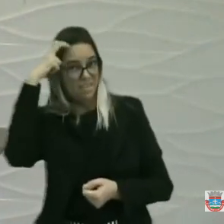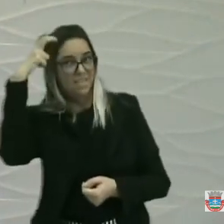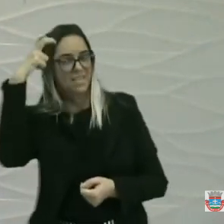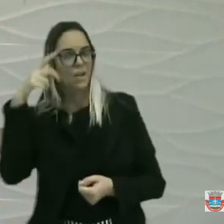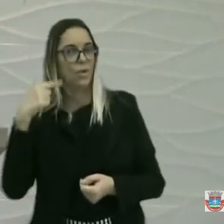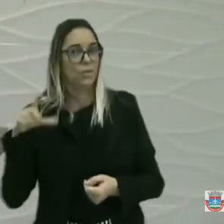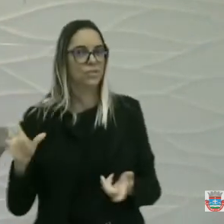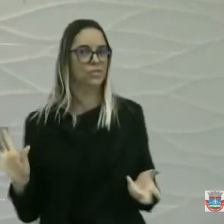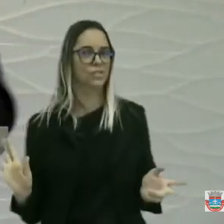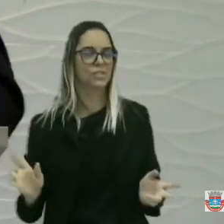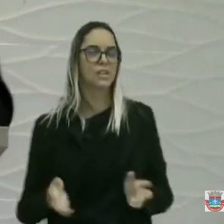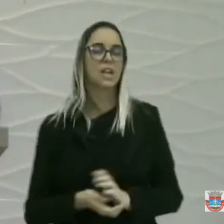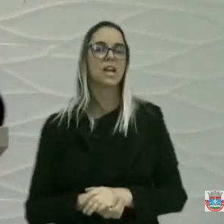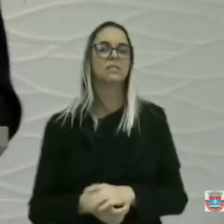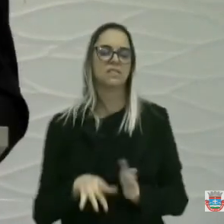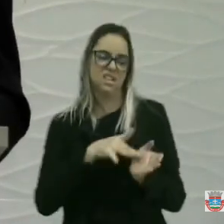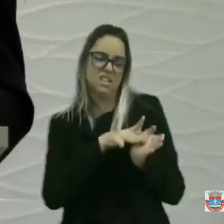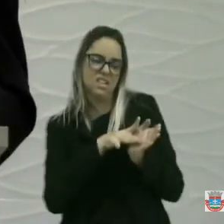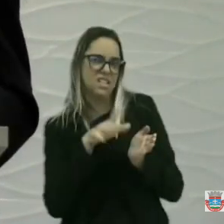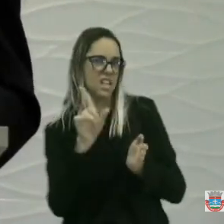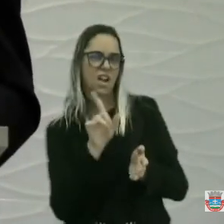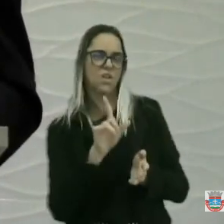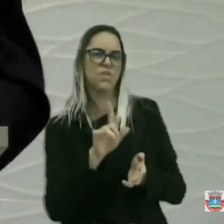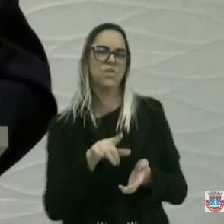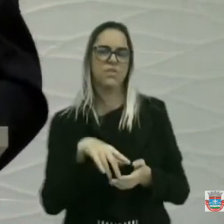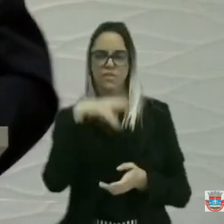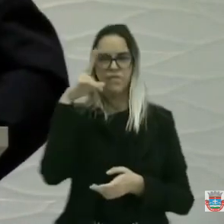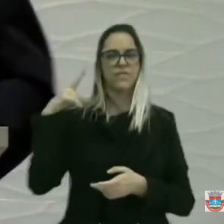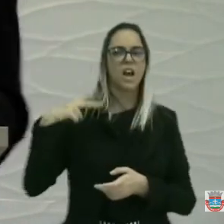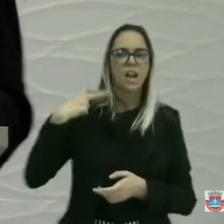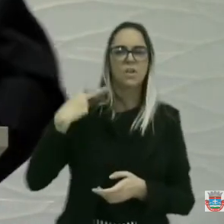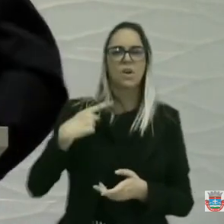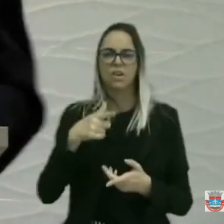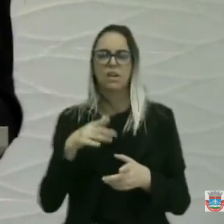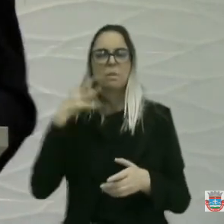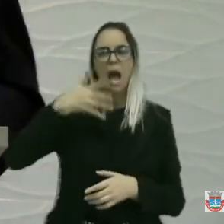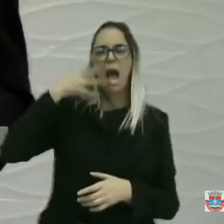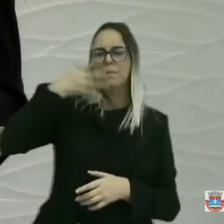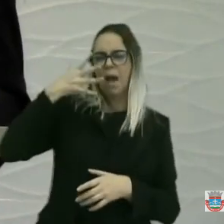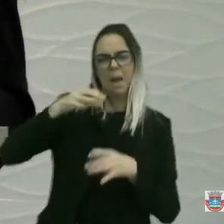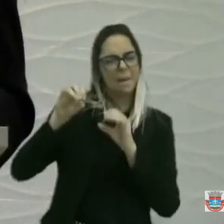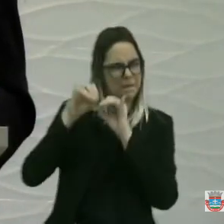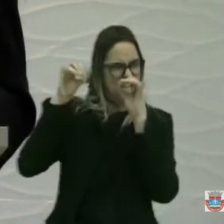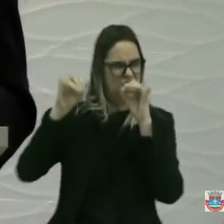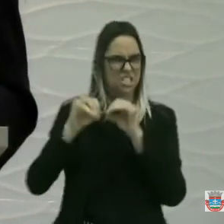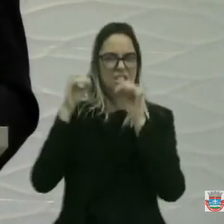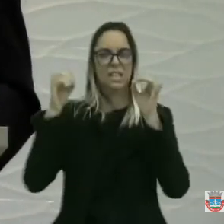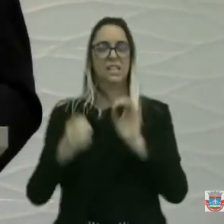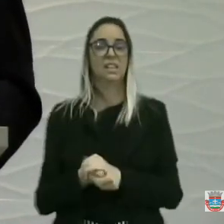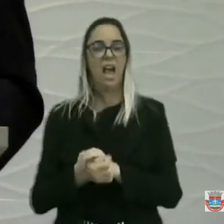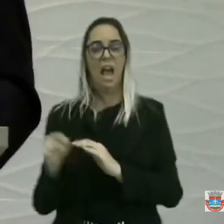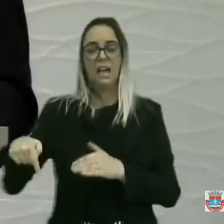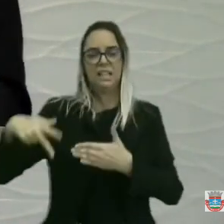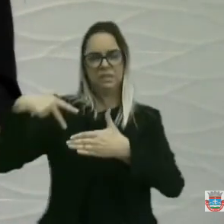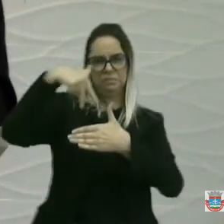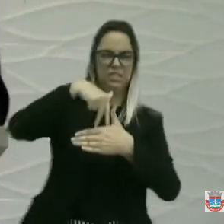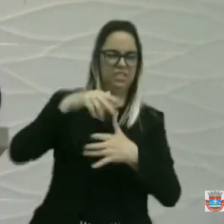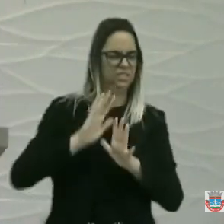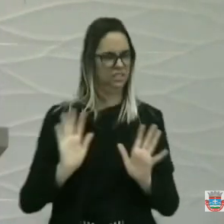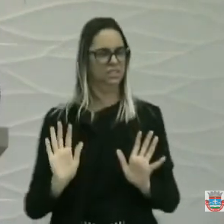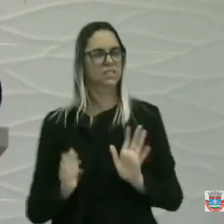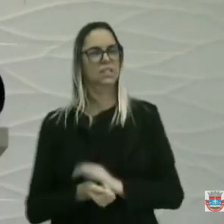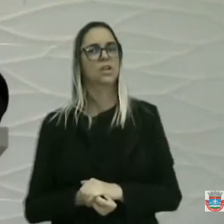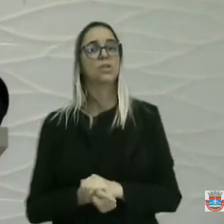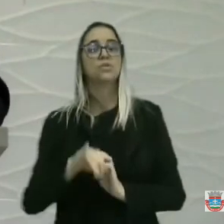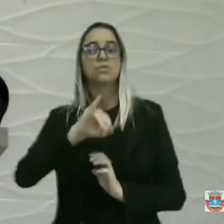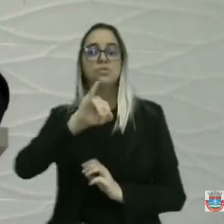Não engana não, vereador. Acabe com esse discurso besta. Nessa tribuna. Vereador Júnior do Sindicato.